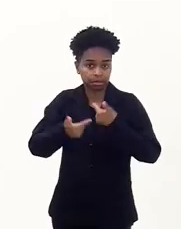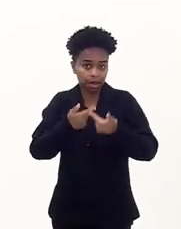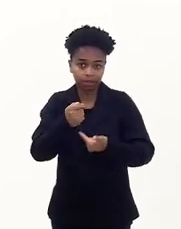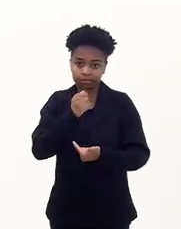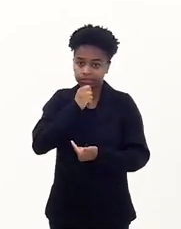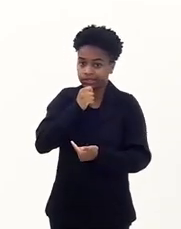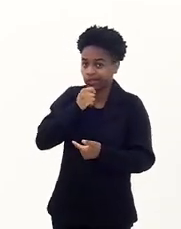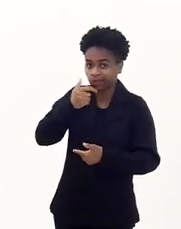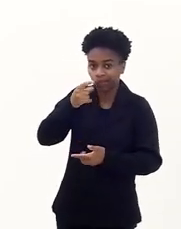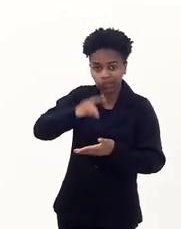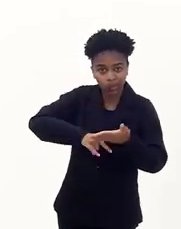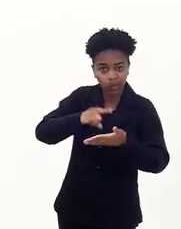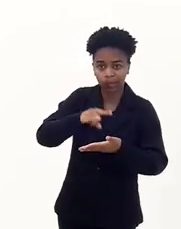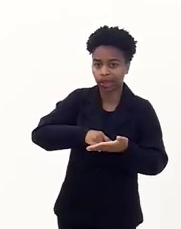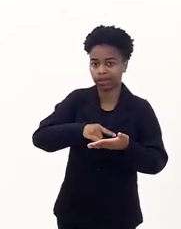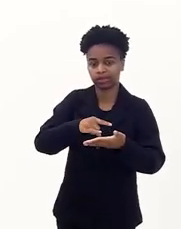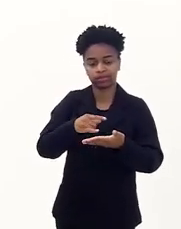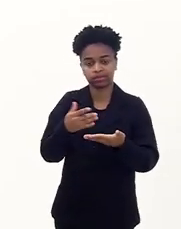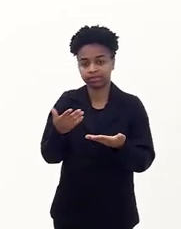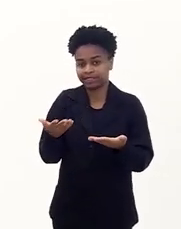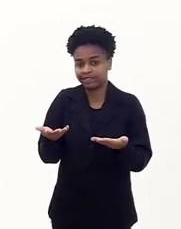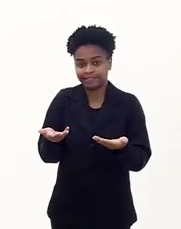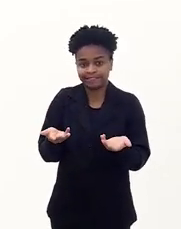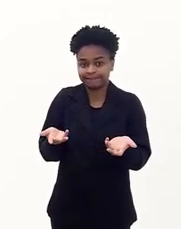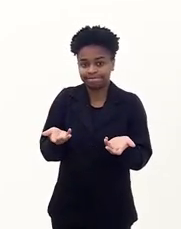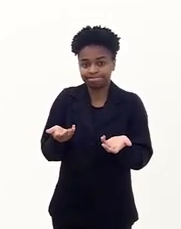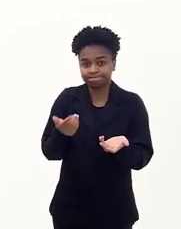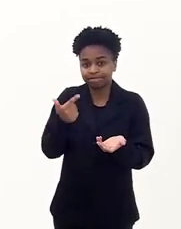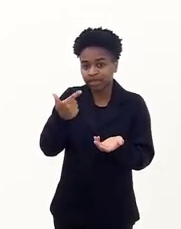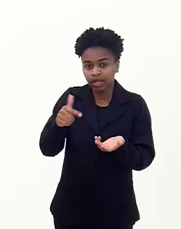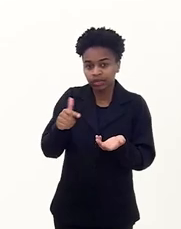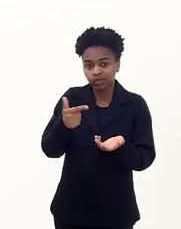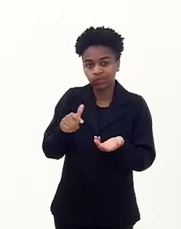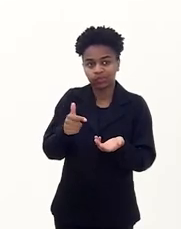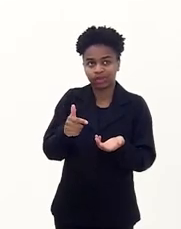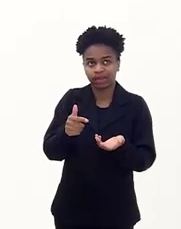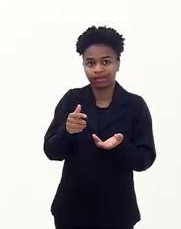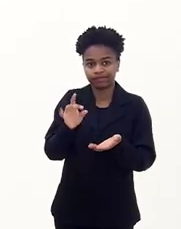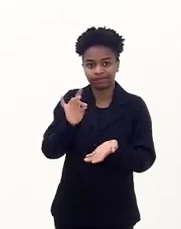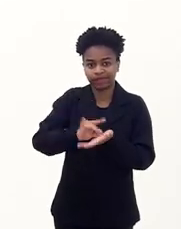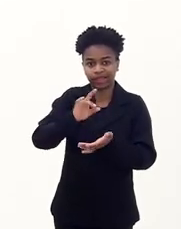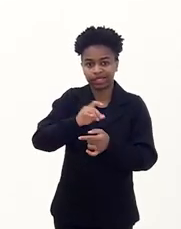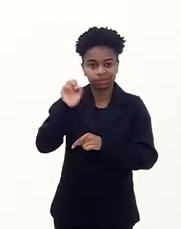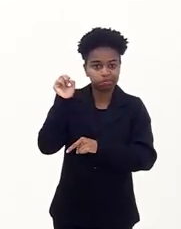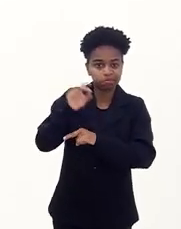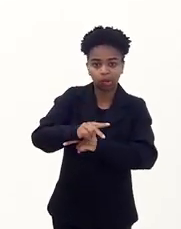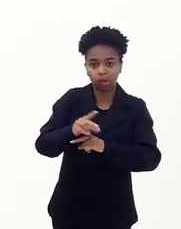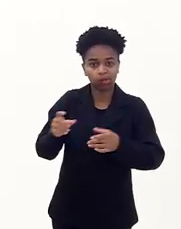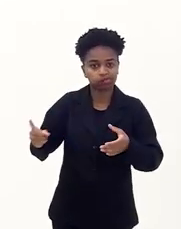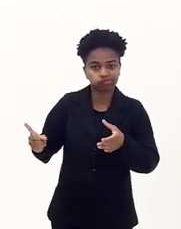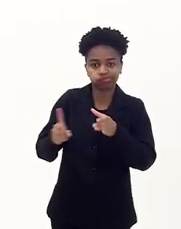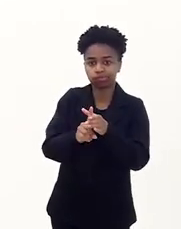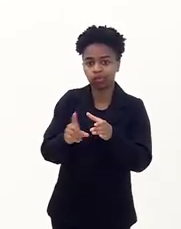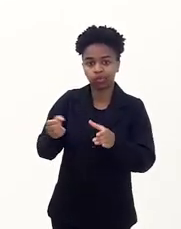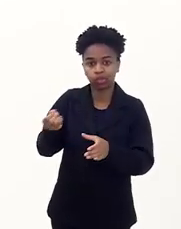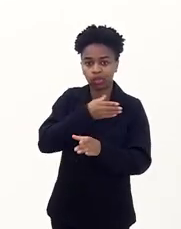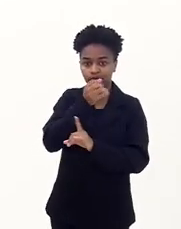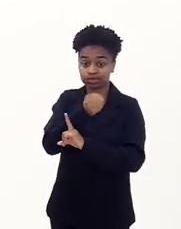trabalho, sem conseguir ter uma inserção na comunidade, na nova sociedade,